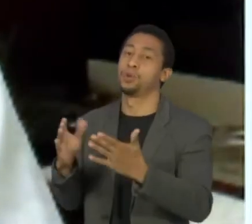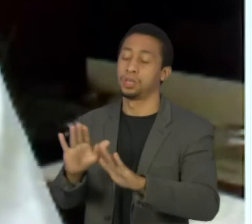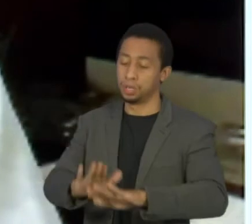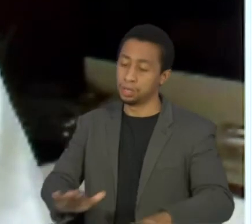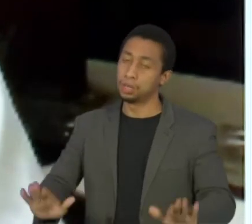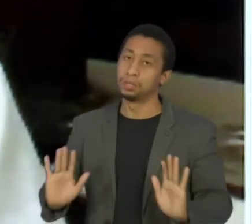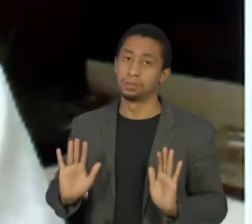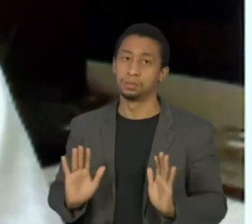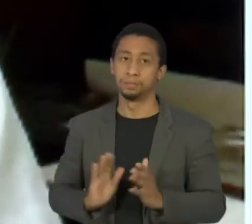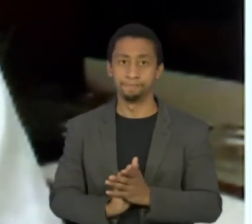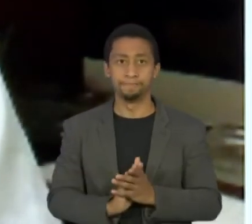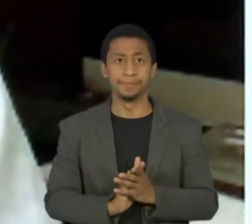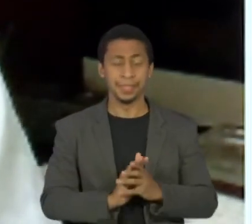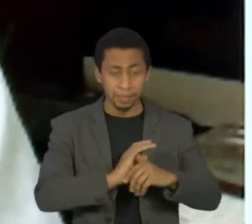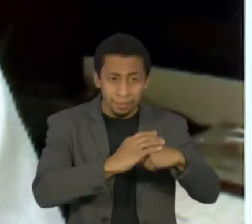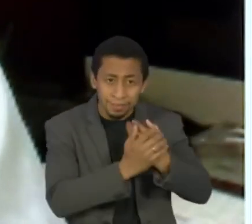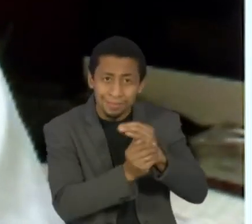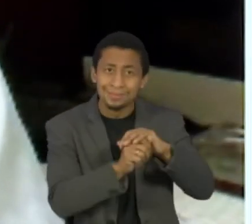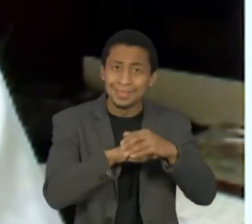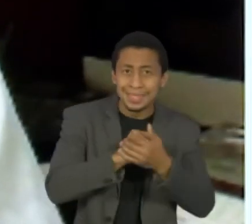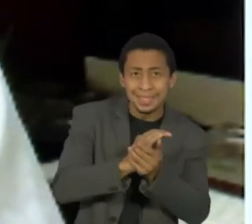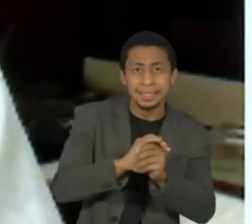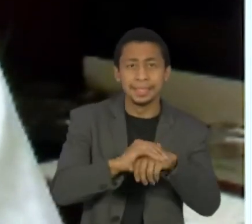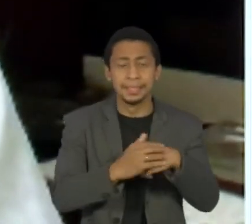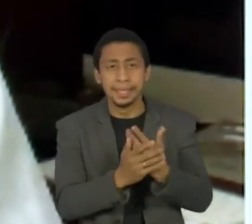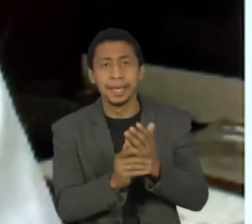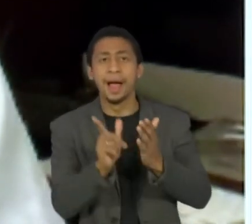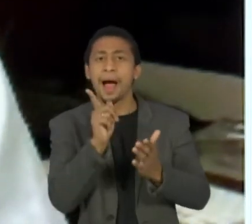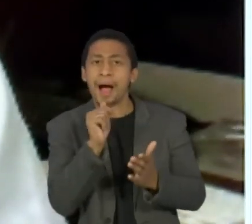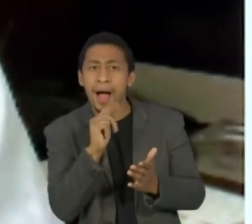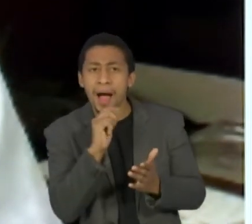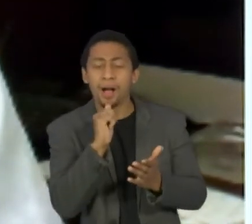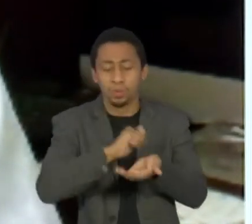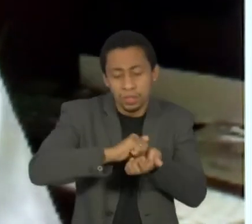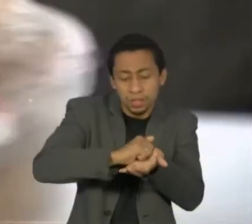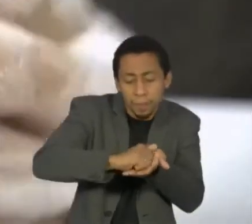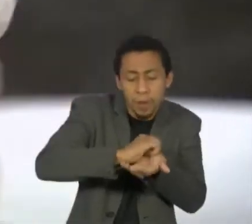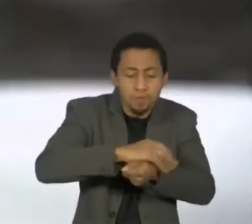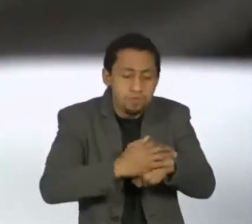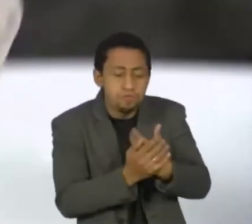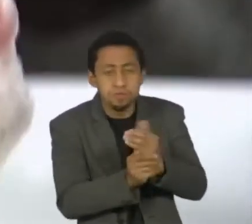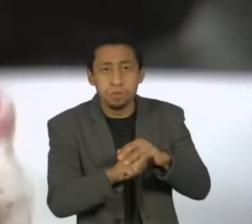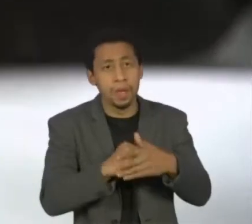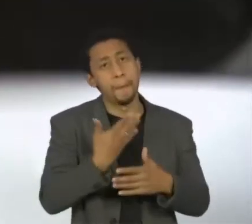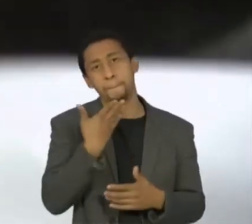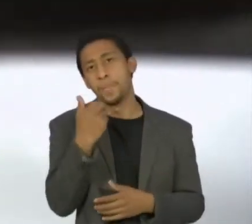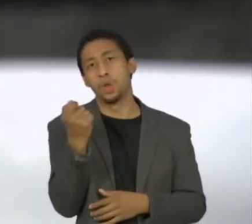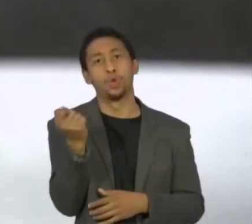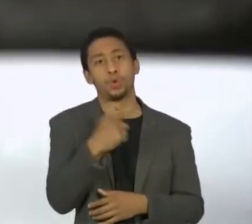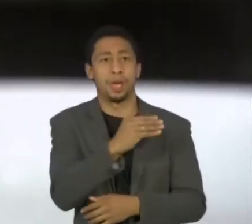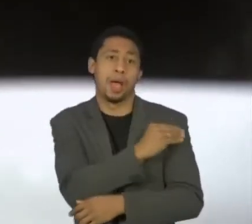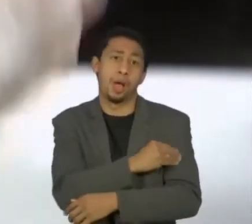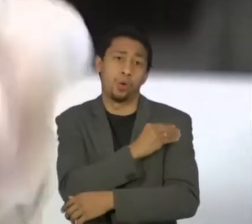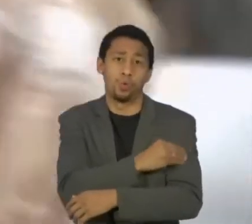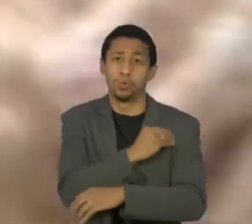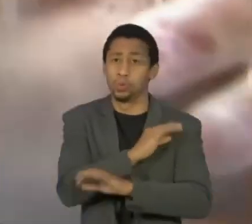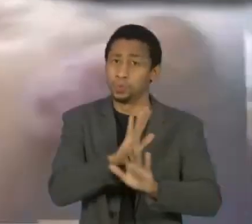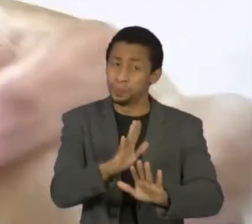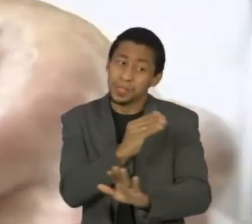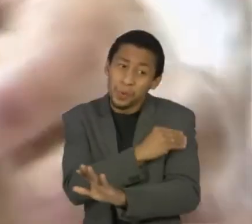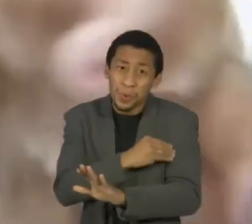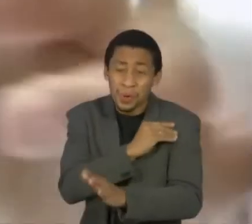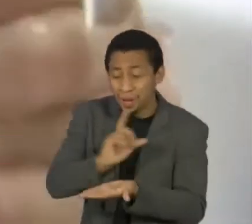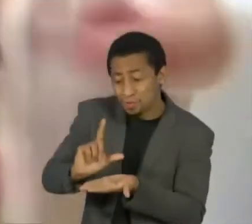A higiene das mãos, lavando com sabão, é muito melhor do que esse produto. O álcool em gel, realmente,